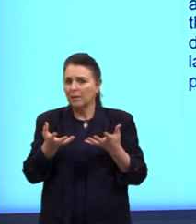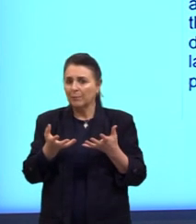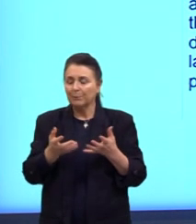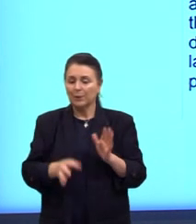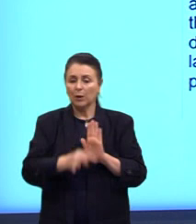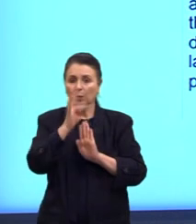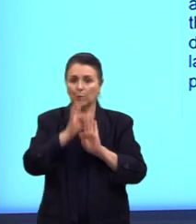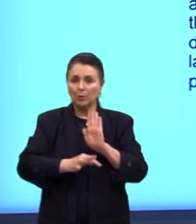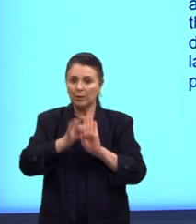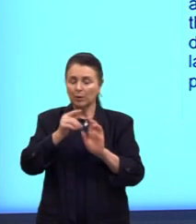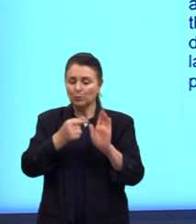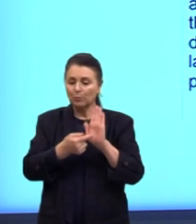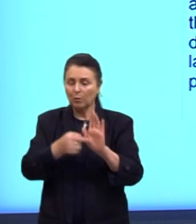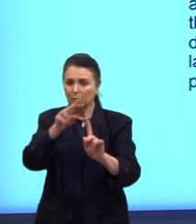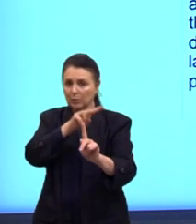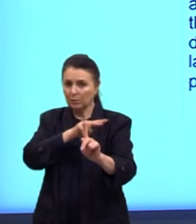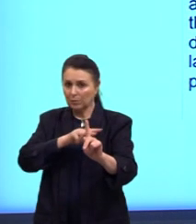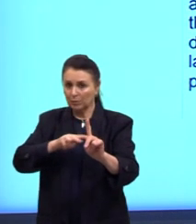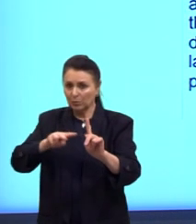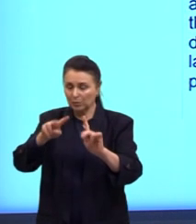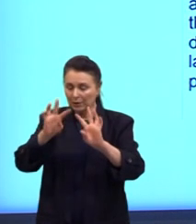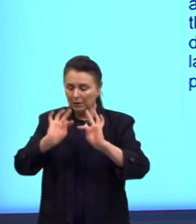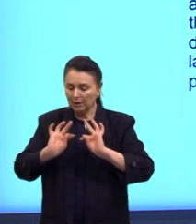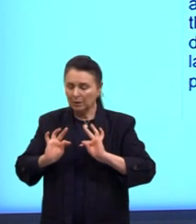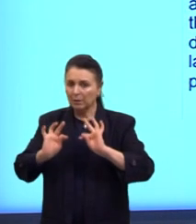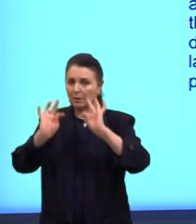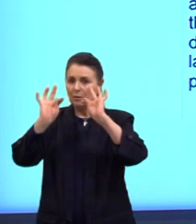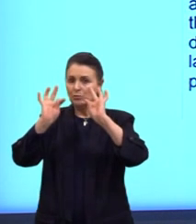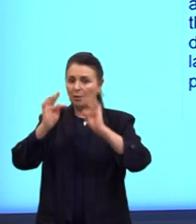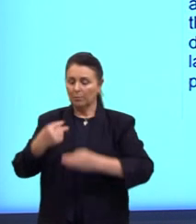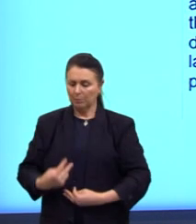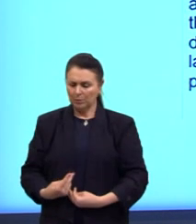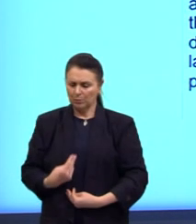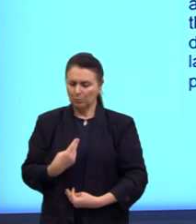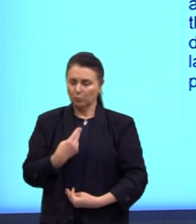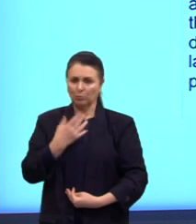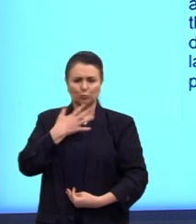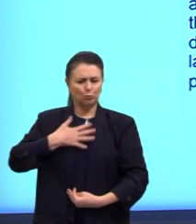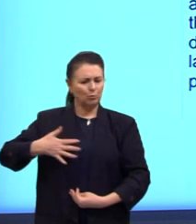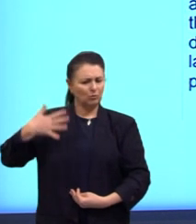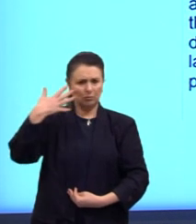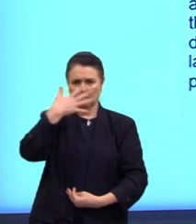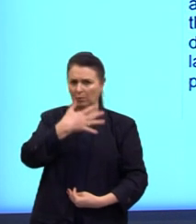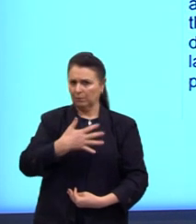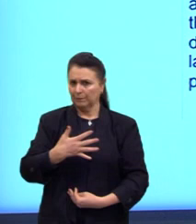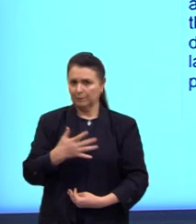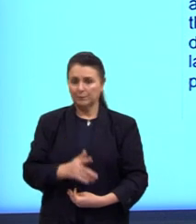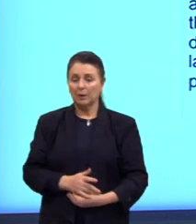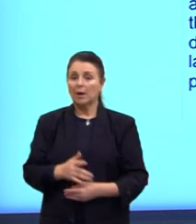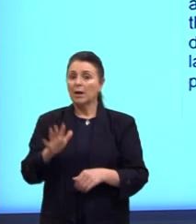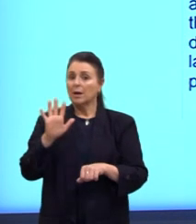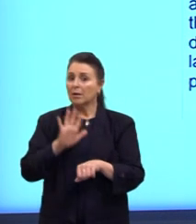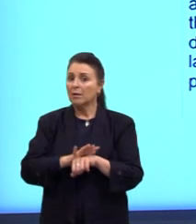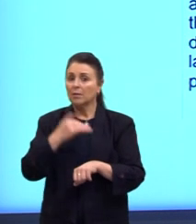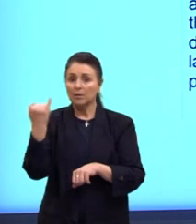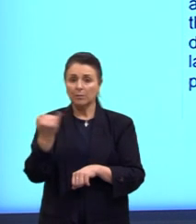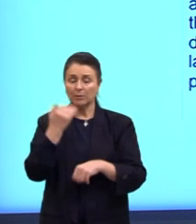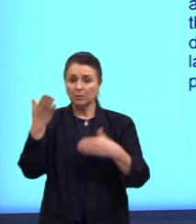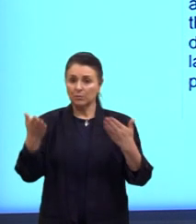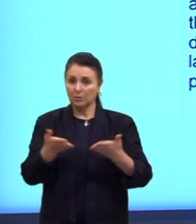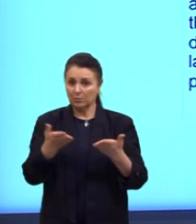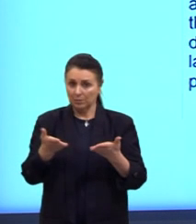relata perspectivas no campo da tecnologia para cirurgias em geral. E a mais promissora para este momento